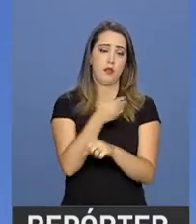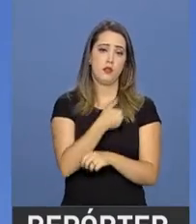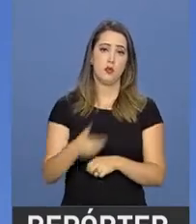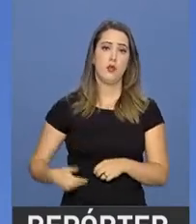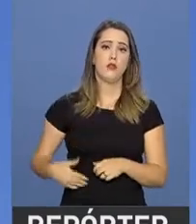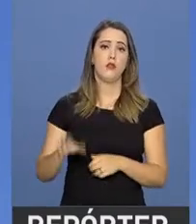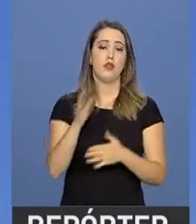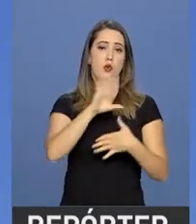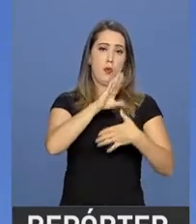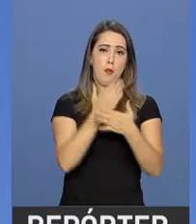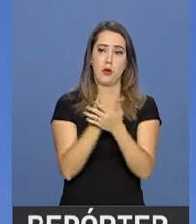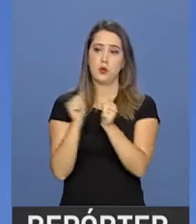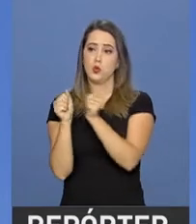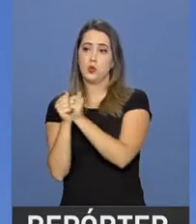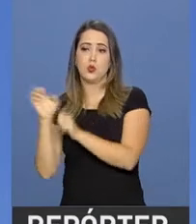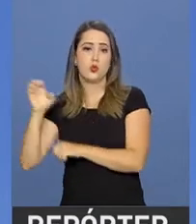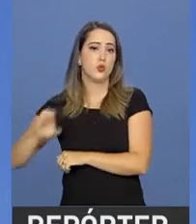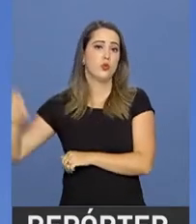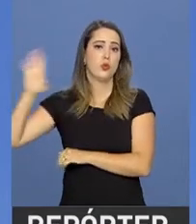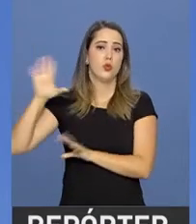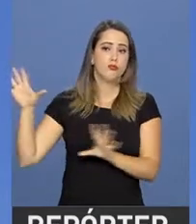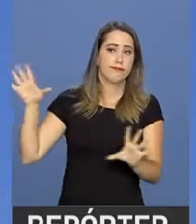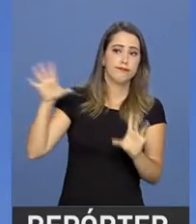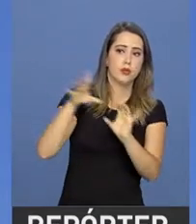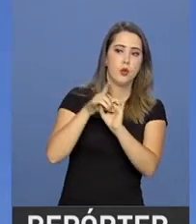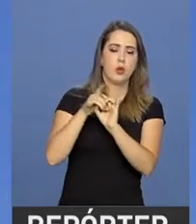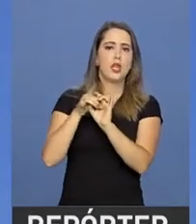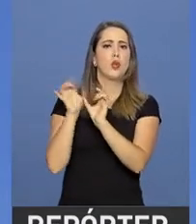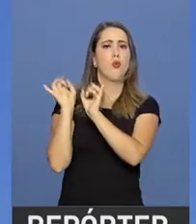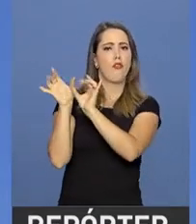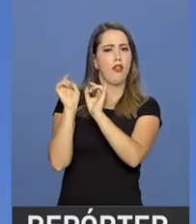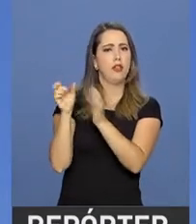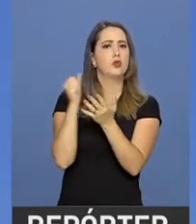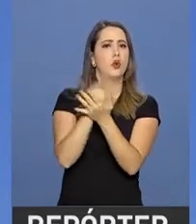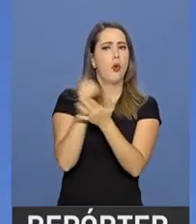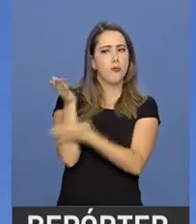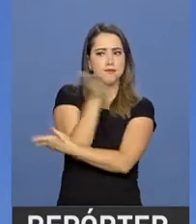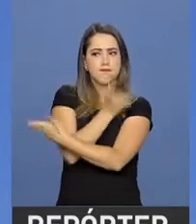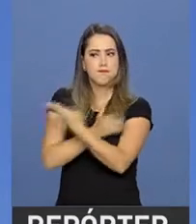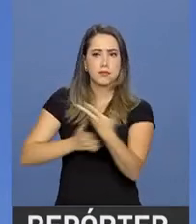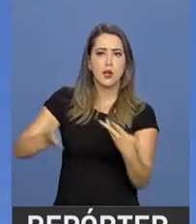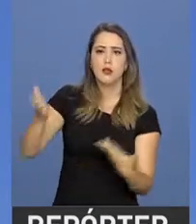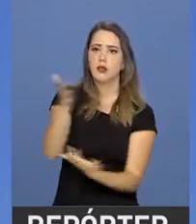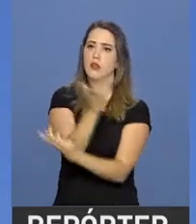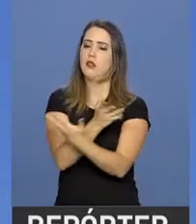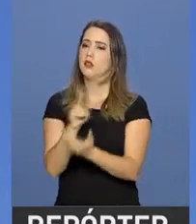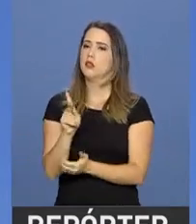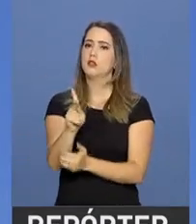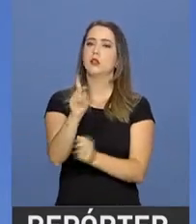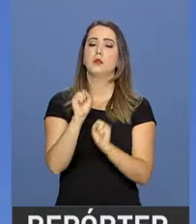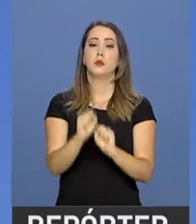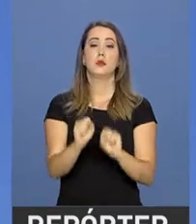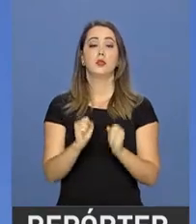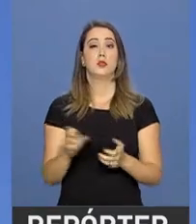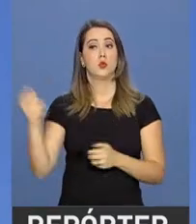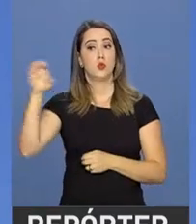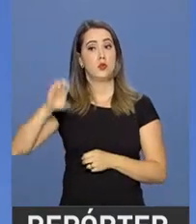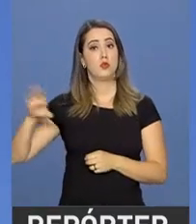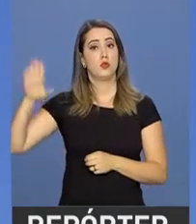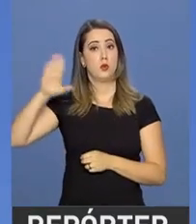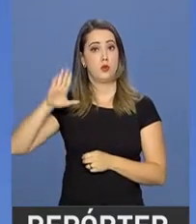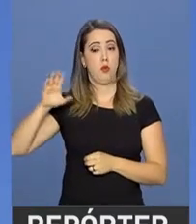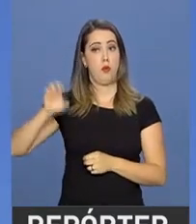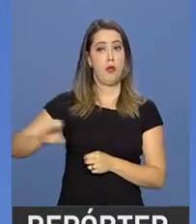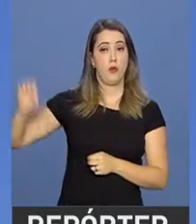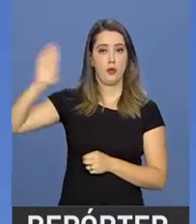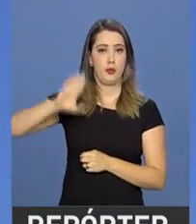esperamos concluir nos próximos meses ou pelo menos ter aquela definição, os europeus chamam de definição